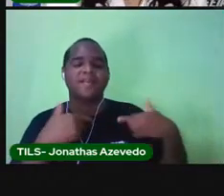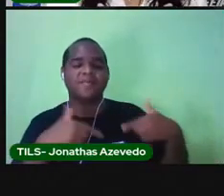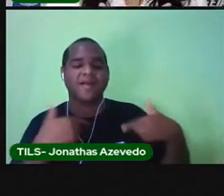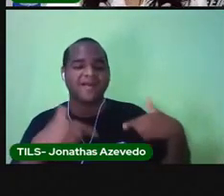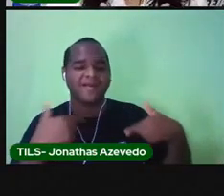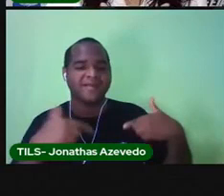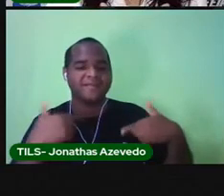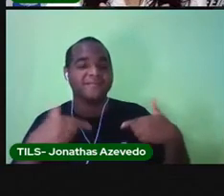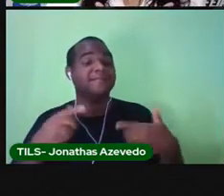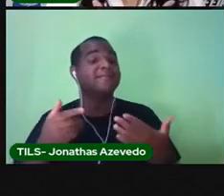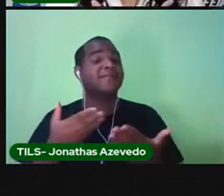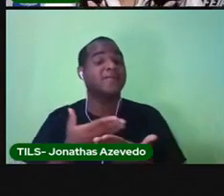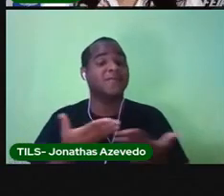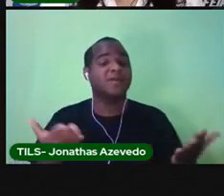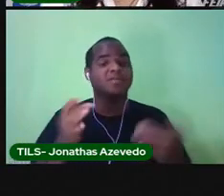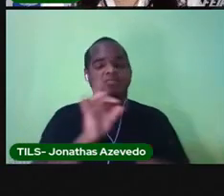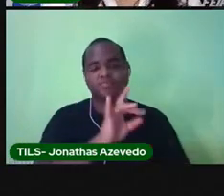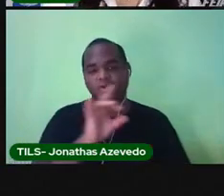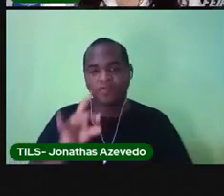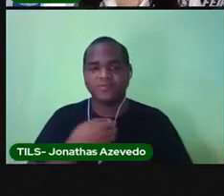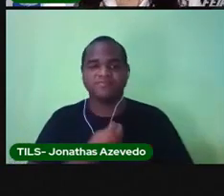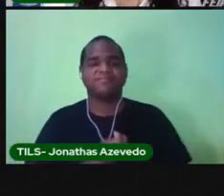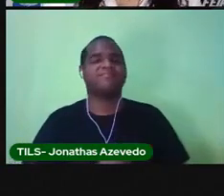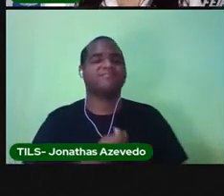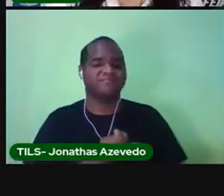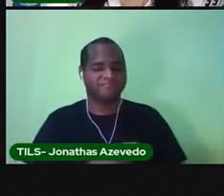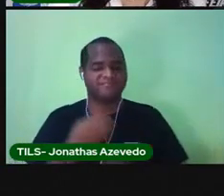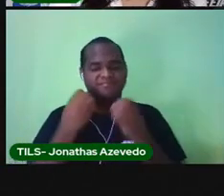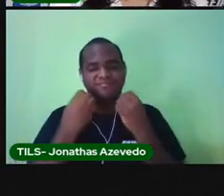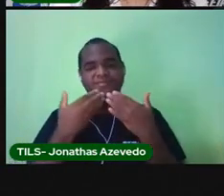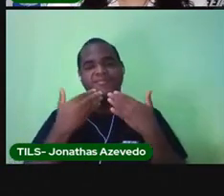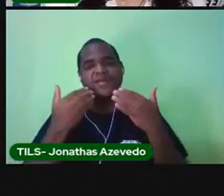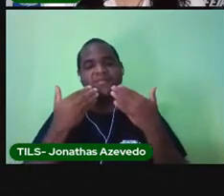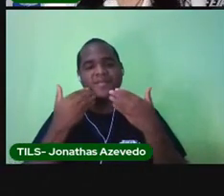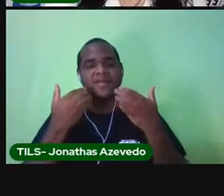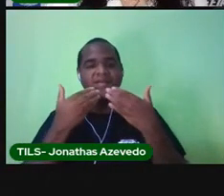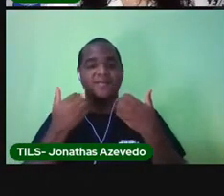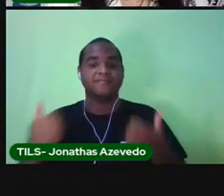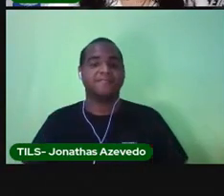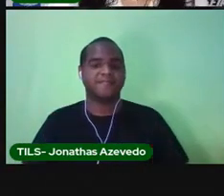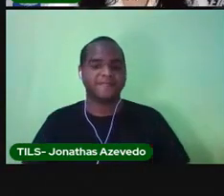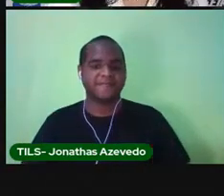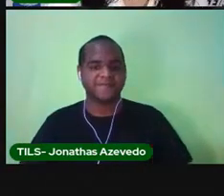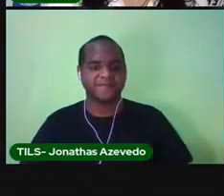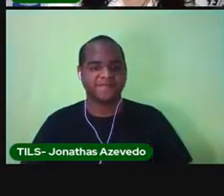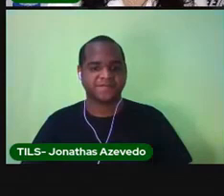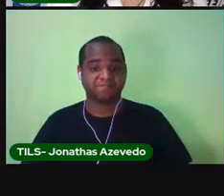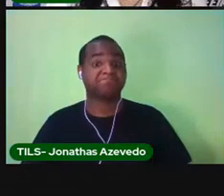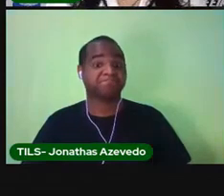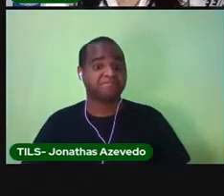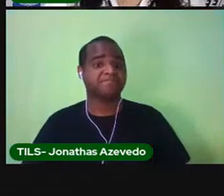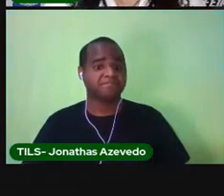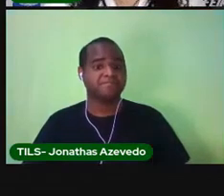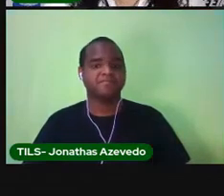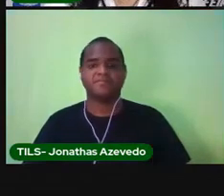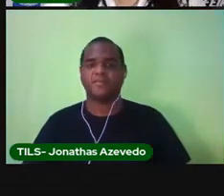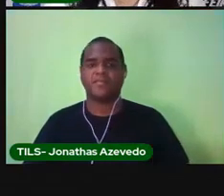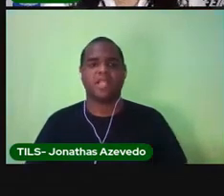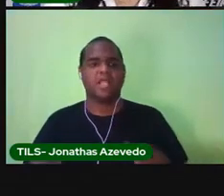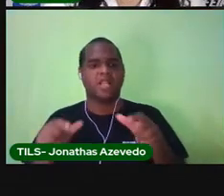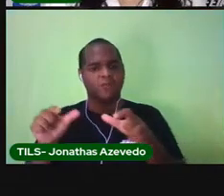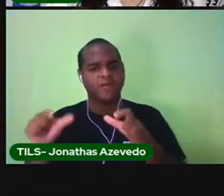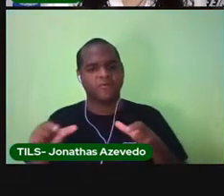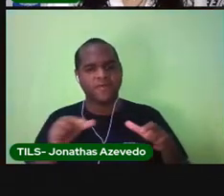para a gente, habitante, se movimentar melhor. E nem toda cidade tem um bairro